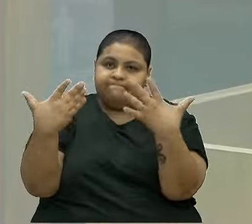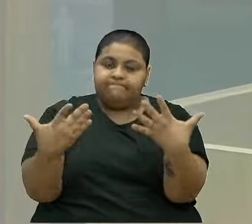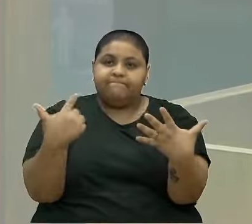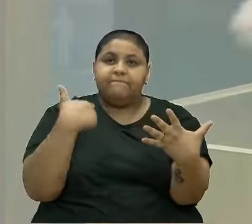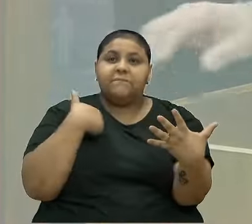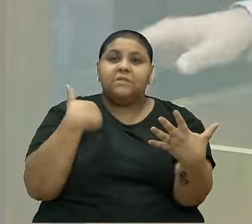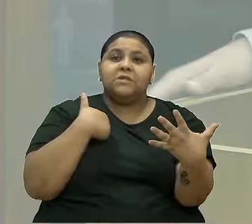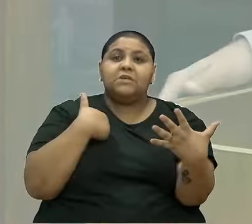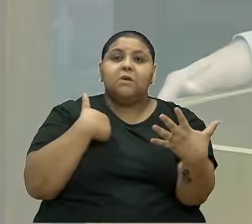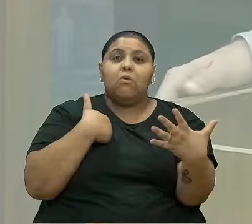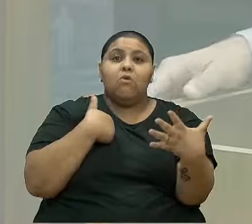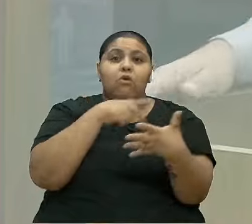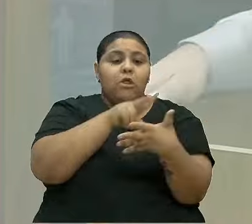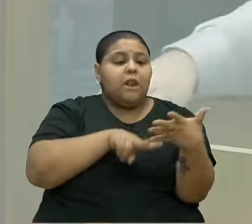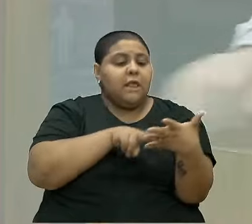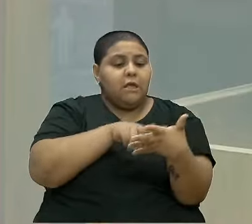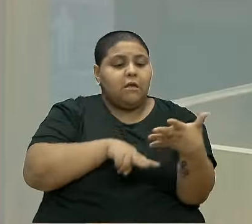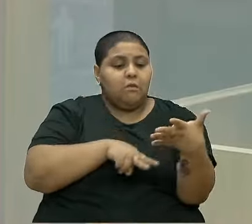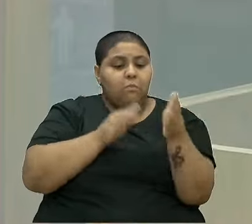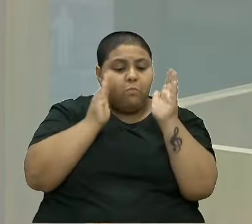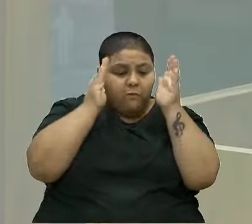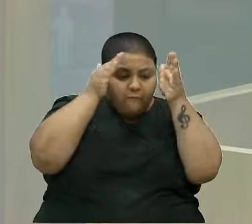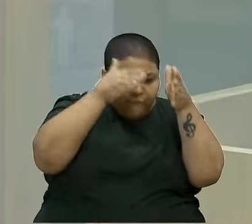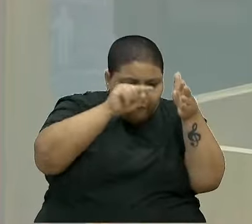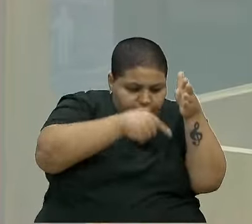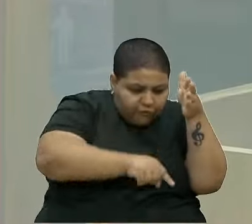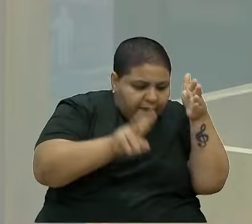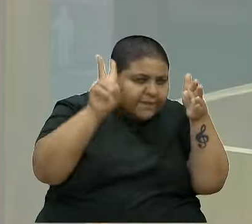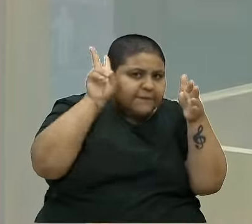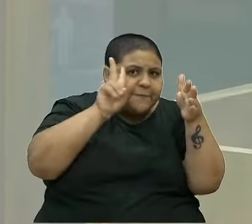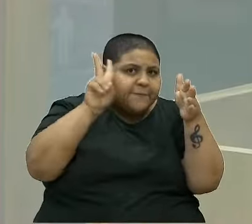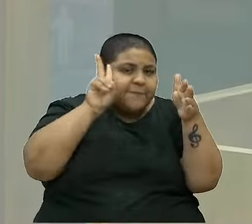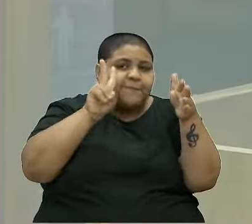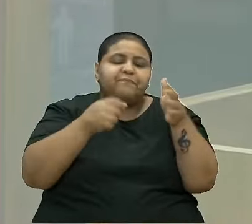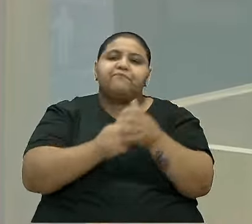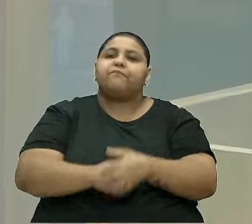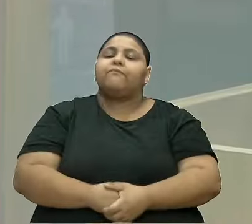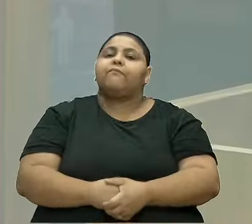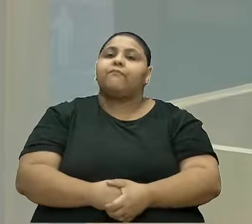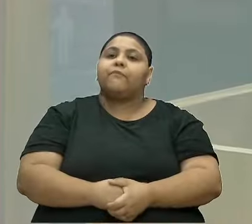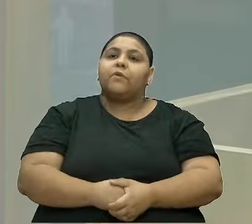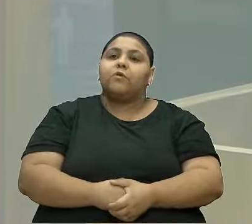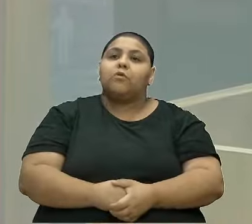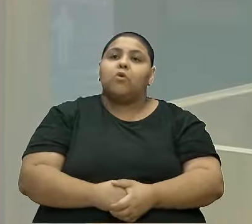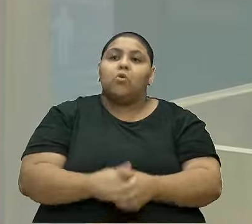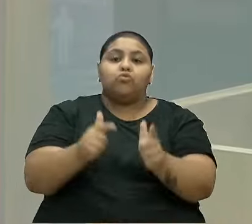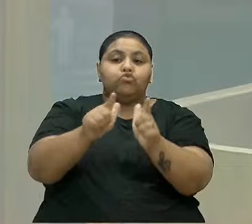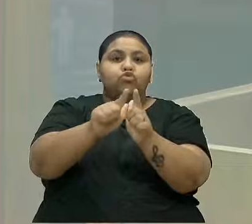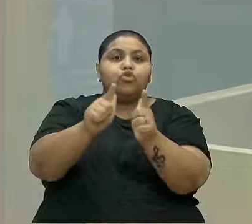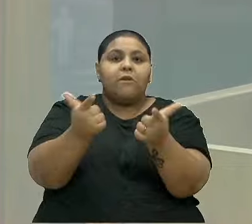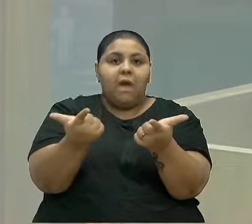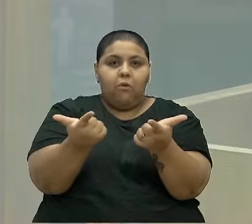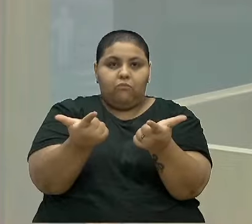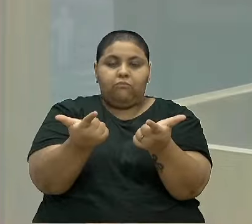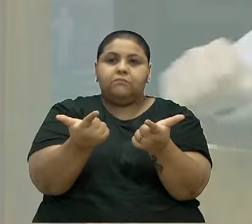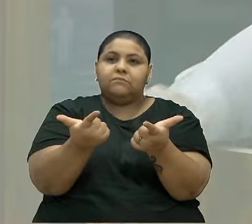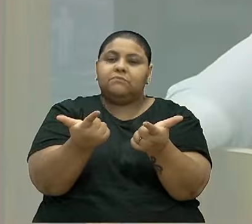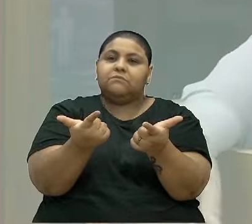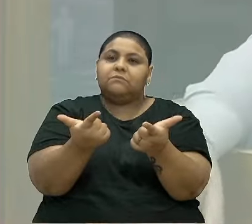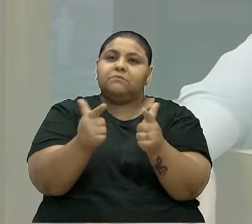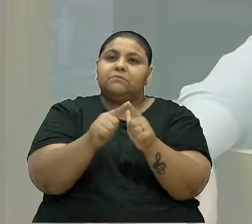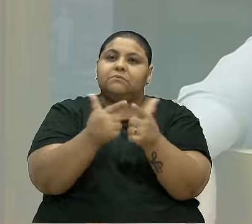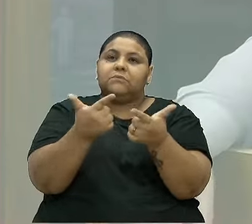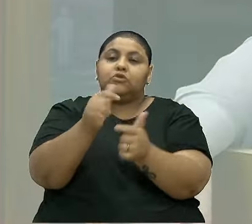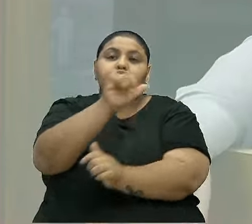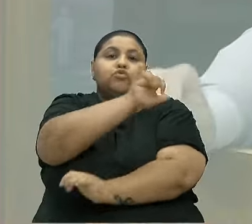para a história. E eu trago aqui uma fonte, que é um jornal, um jornal do